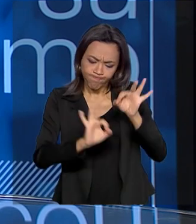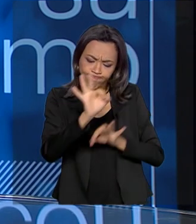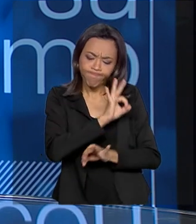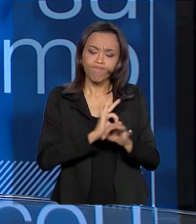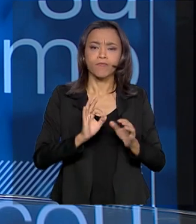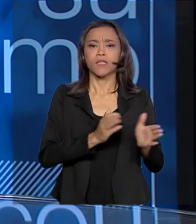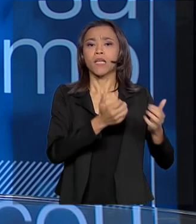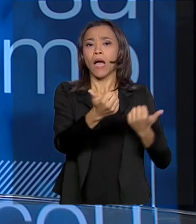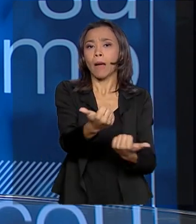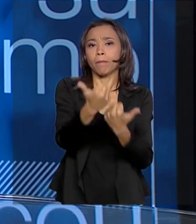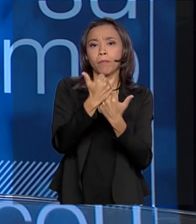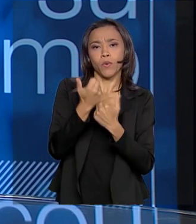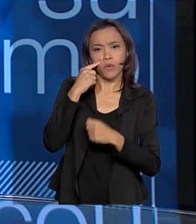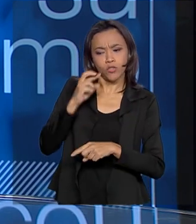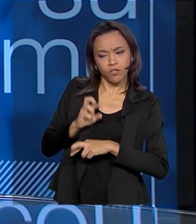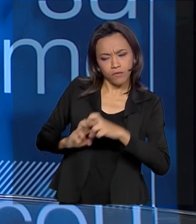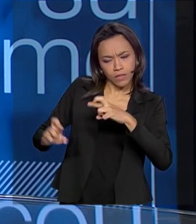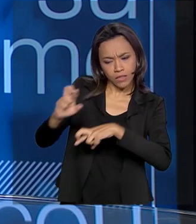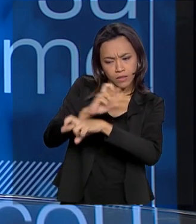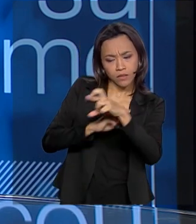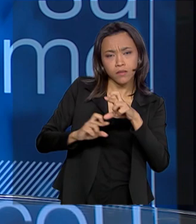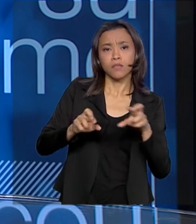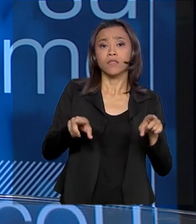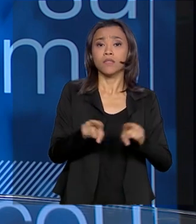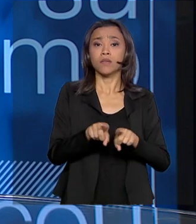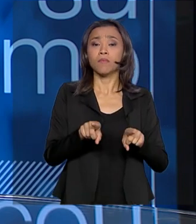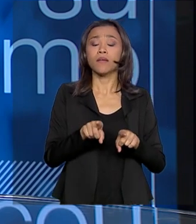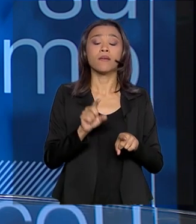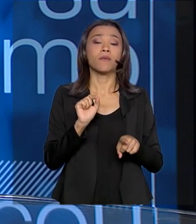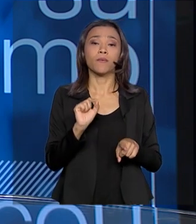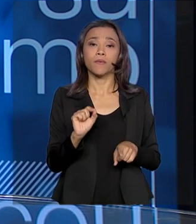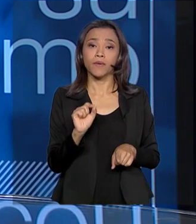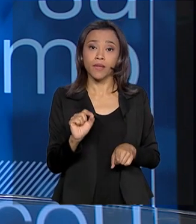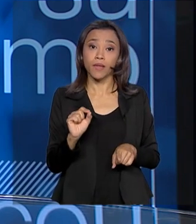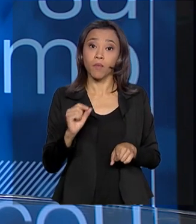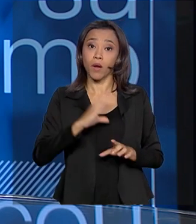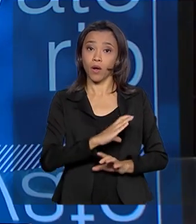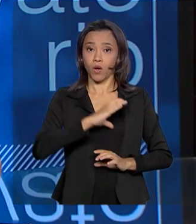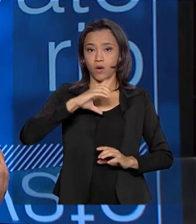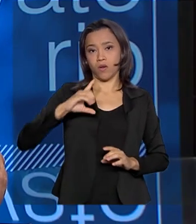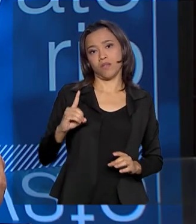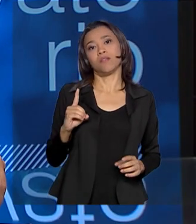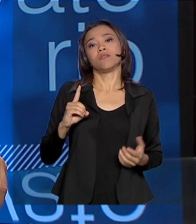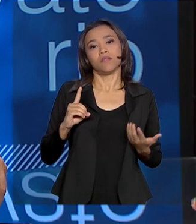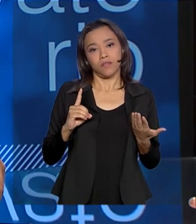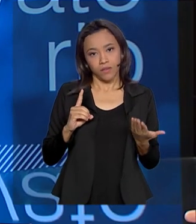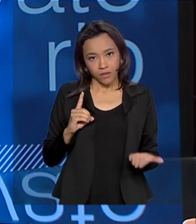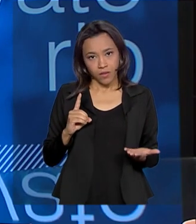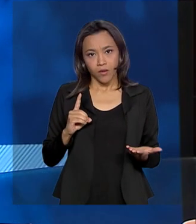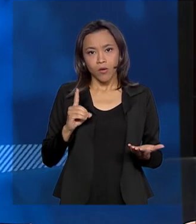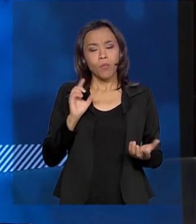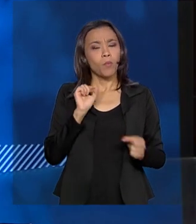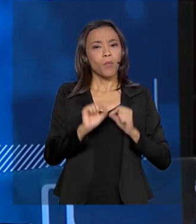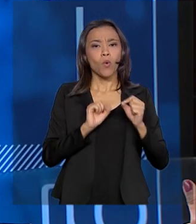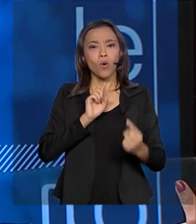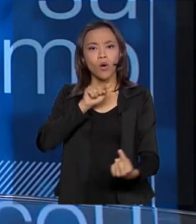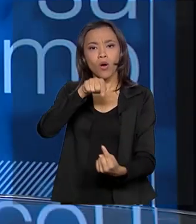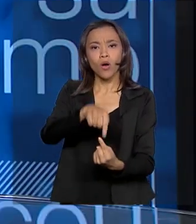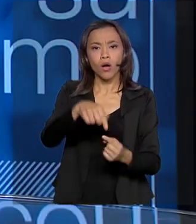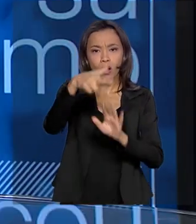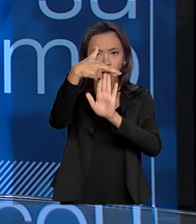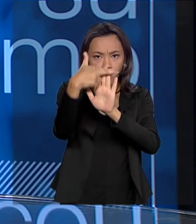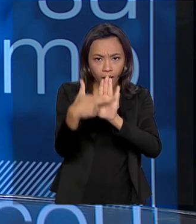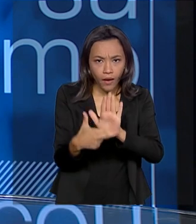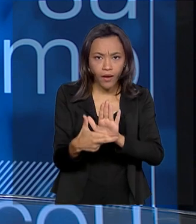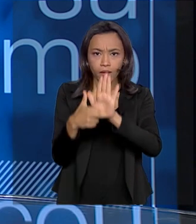fiscalização dos usuários de água e também uma certa coordenação aí para padronização, para